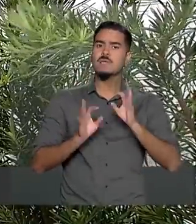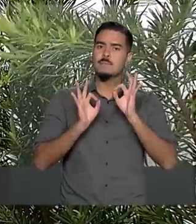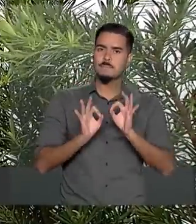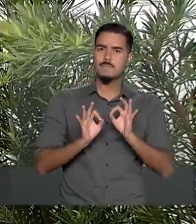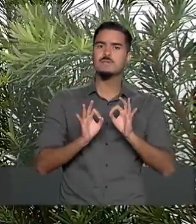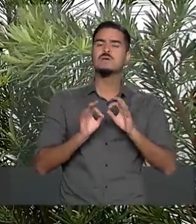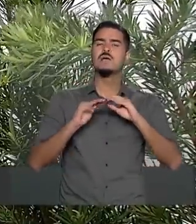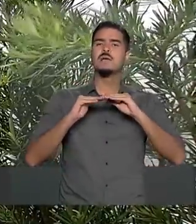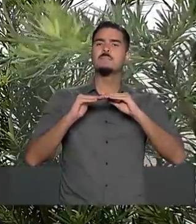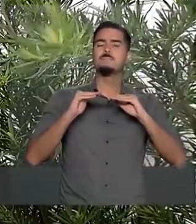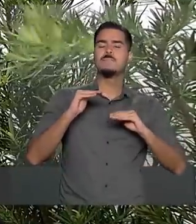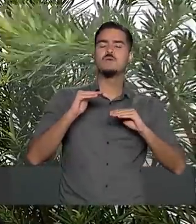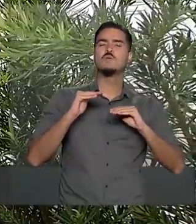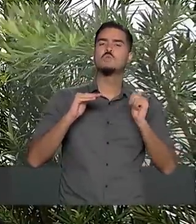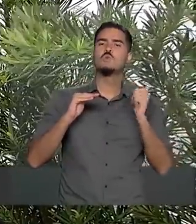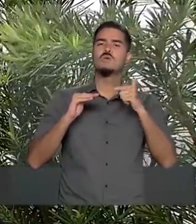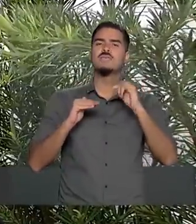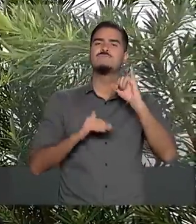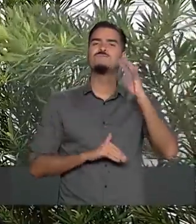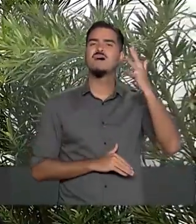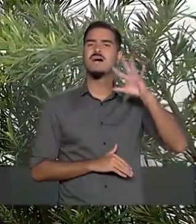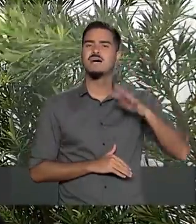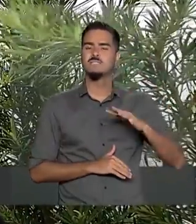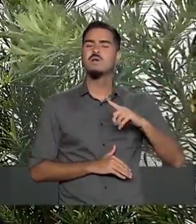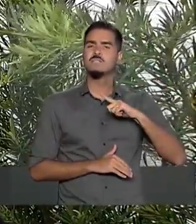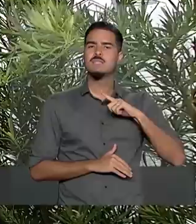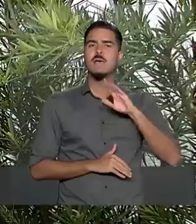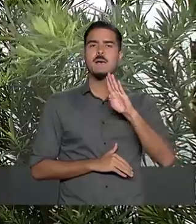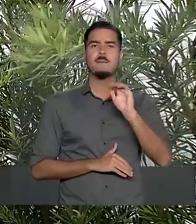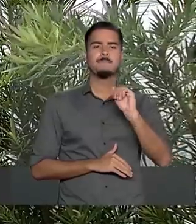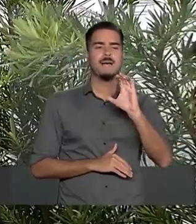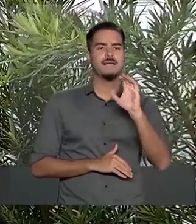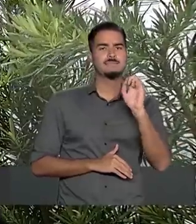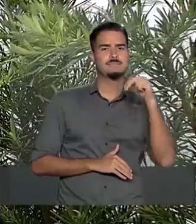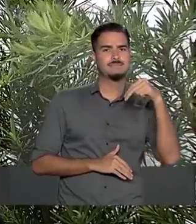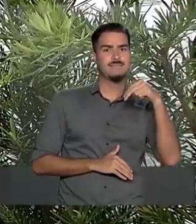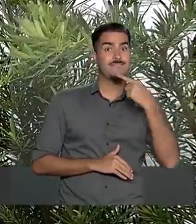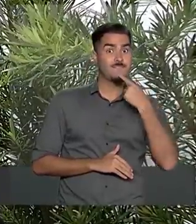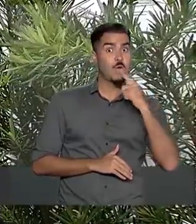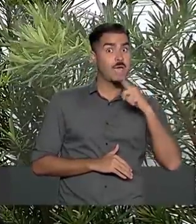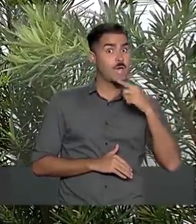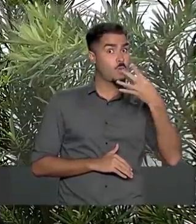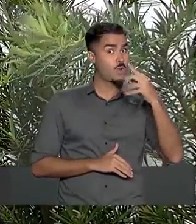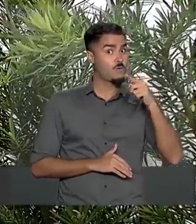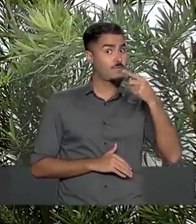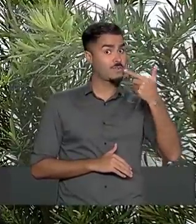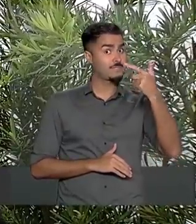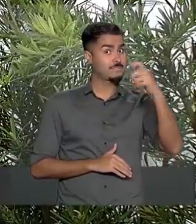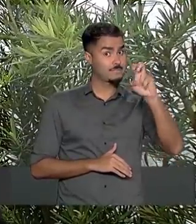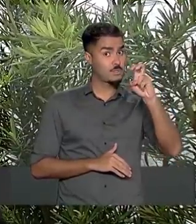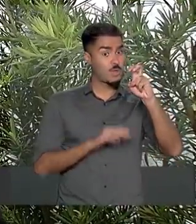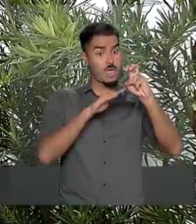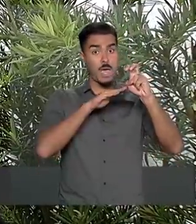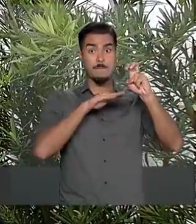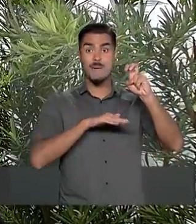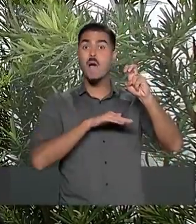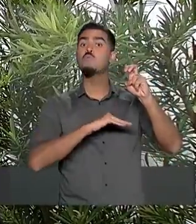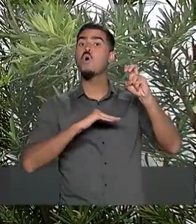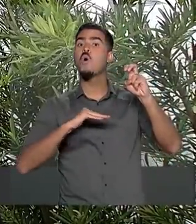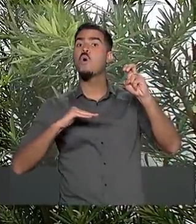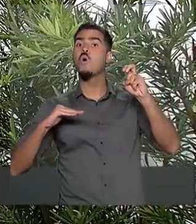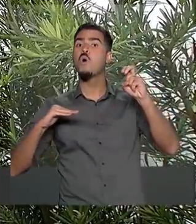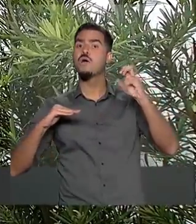abaixo da meta da inflação estabelecida pelo Banco Central, que é de 4,25% para a